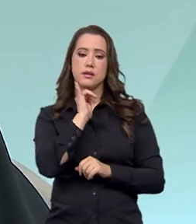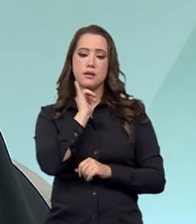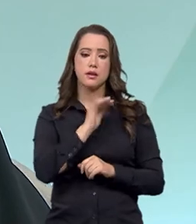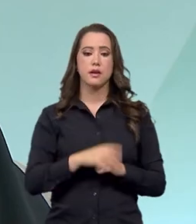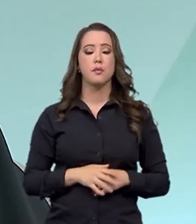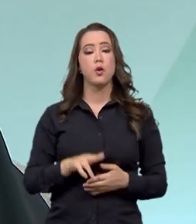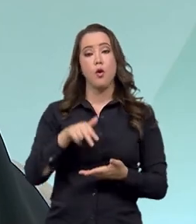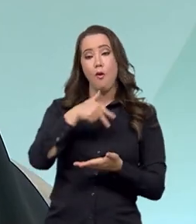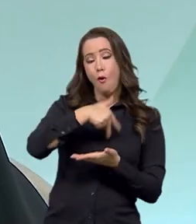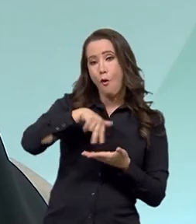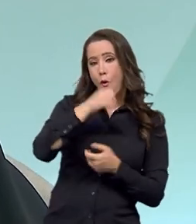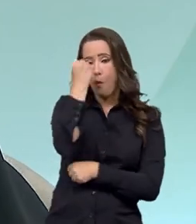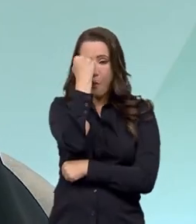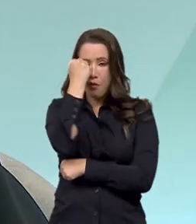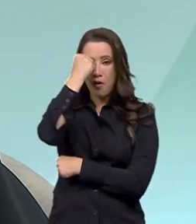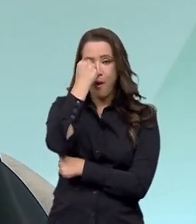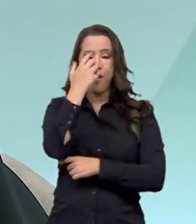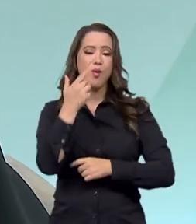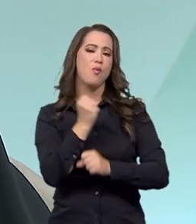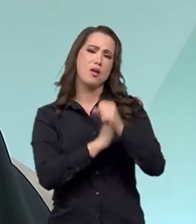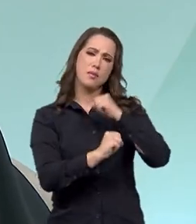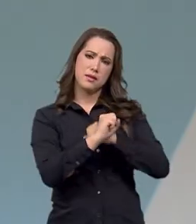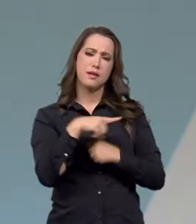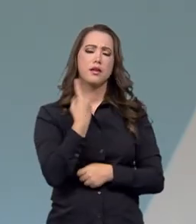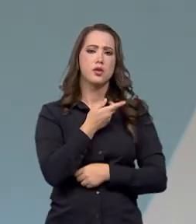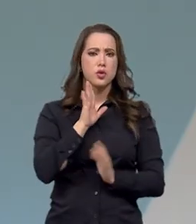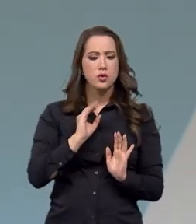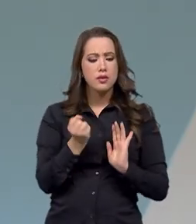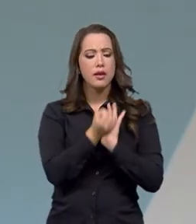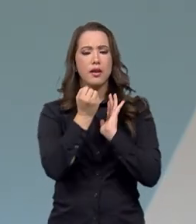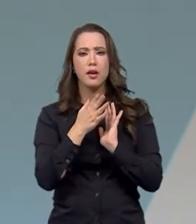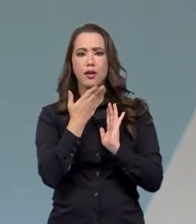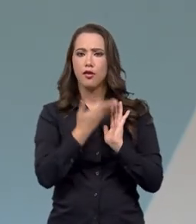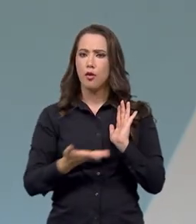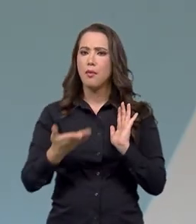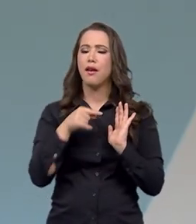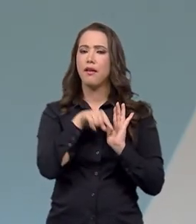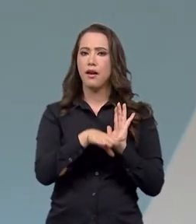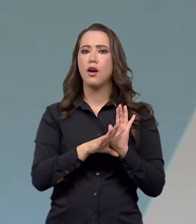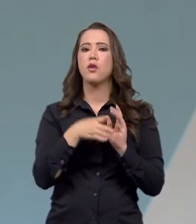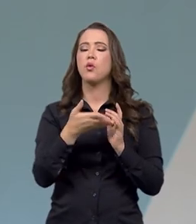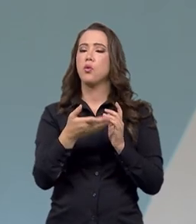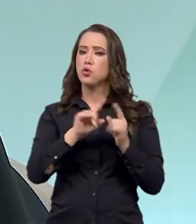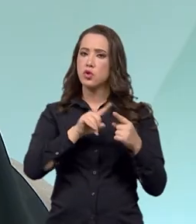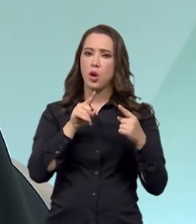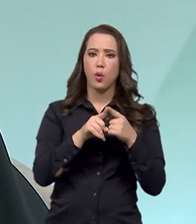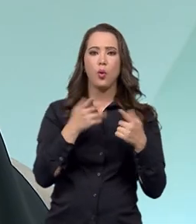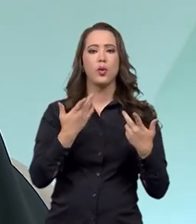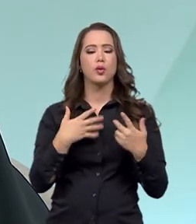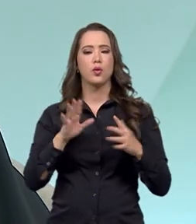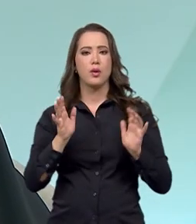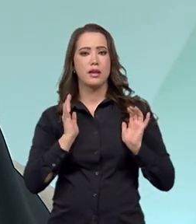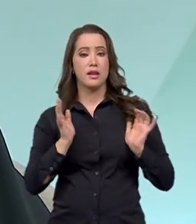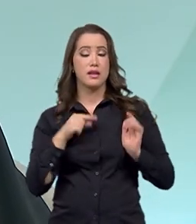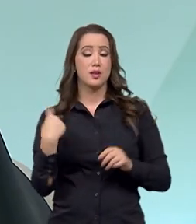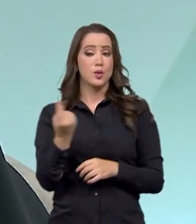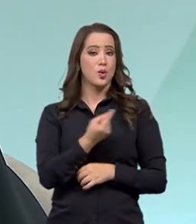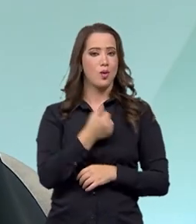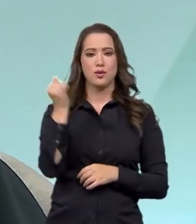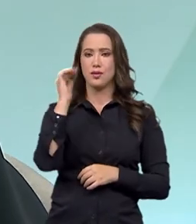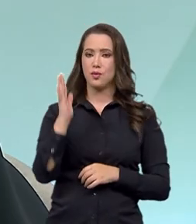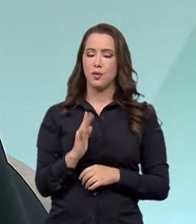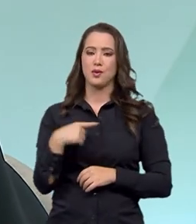o forró no ano passado, onde conseguimos registrar o forró, as matrizes tradicionais do forró com patrimônio cultural brasileiro. Então, assim,